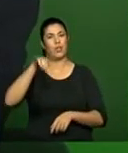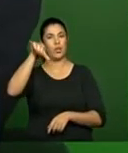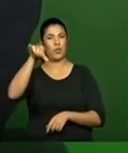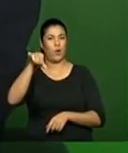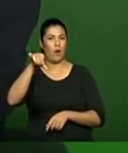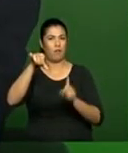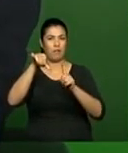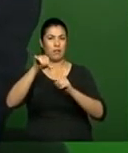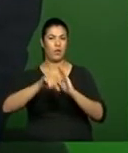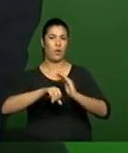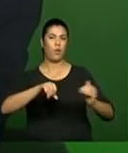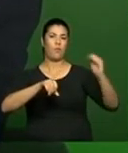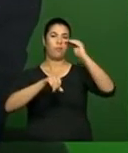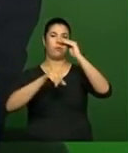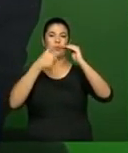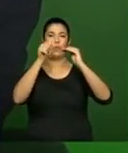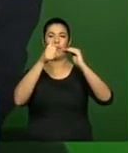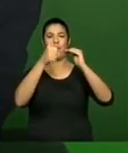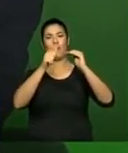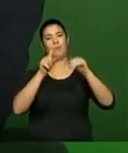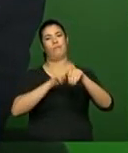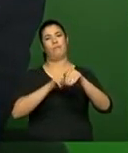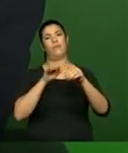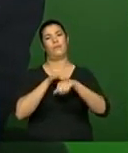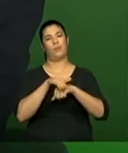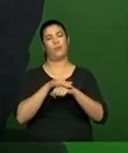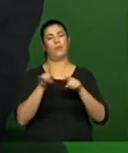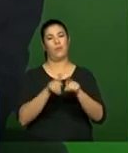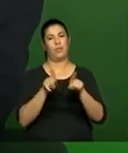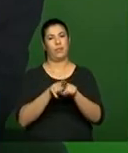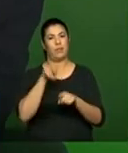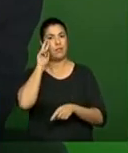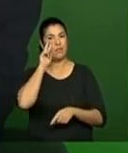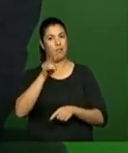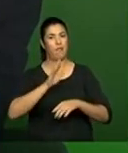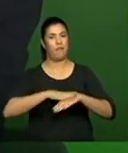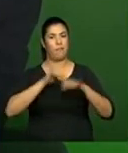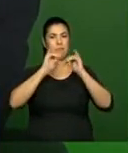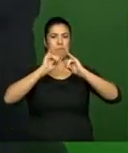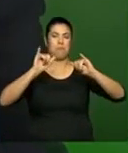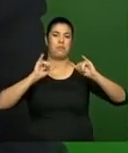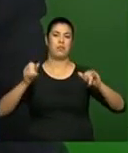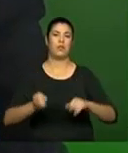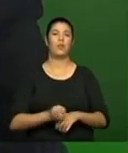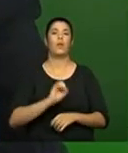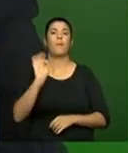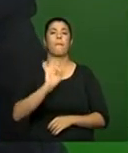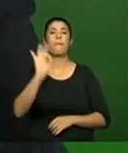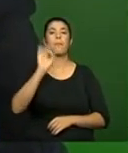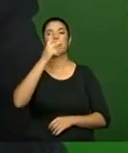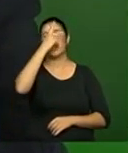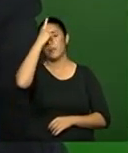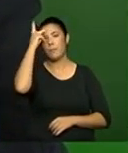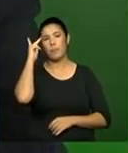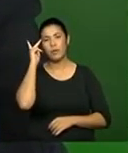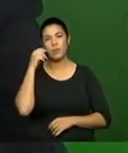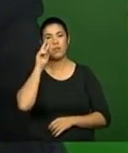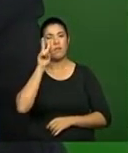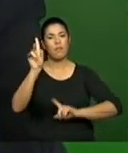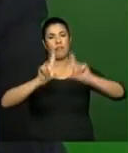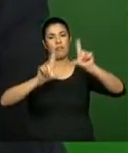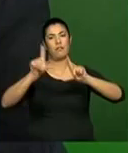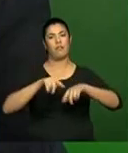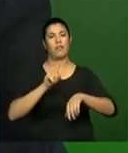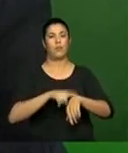abrem a parte de horários de TV, quer dizer, ou seja, o índice... A quantidade de pessoas que assistem TV das 10h às